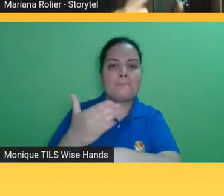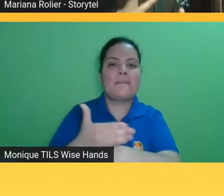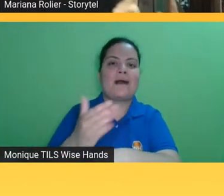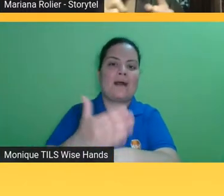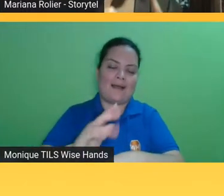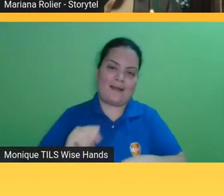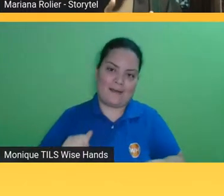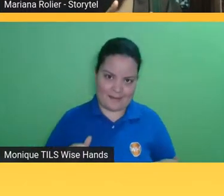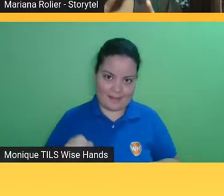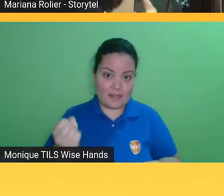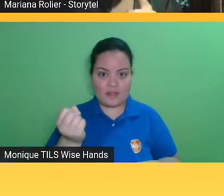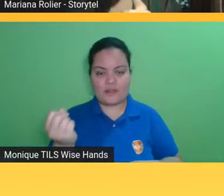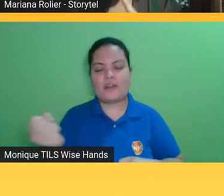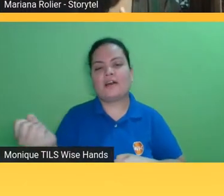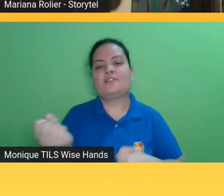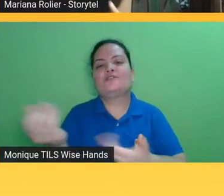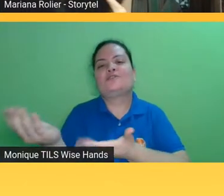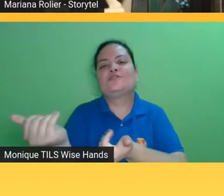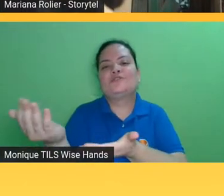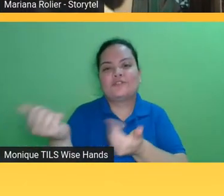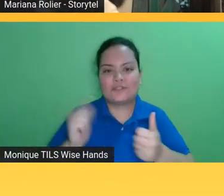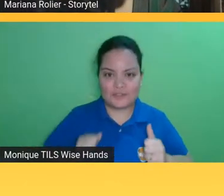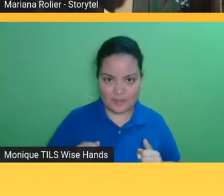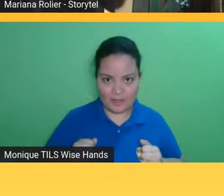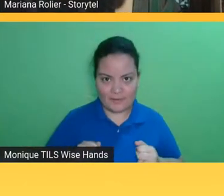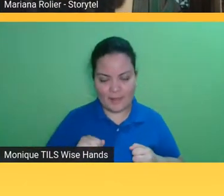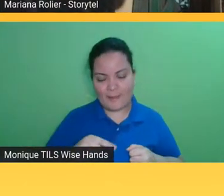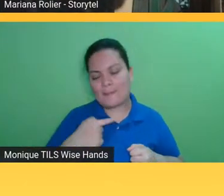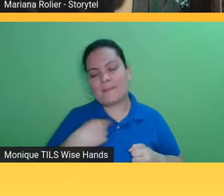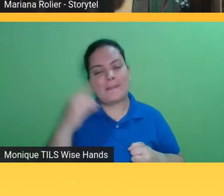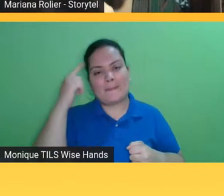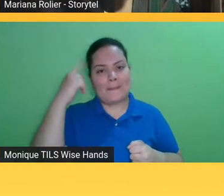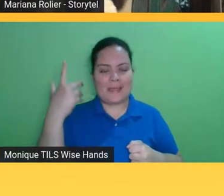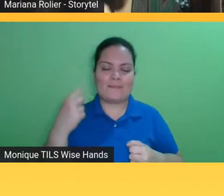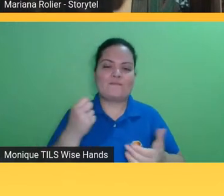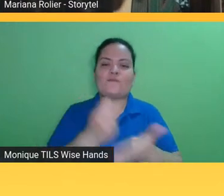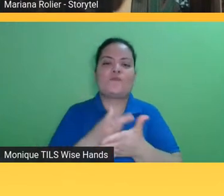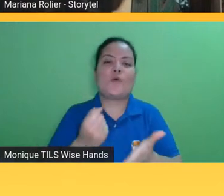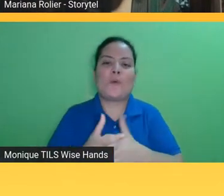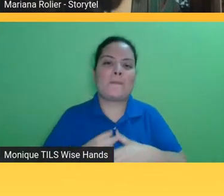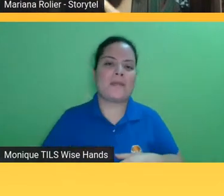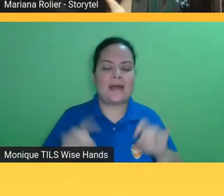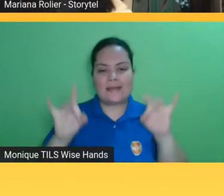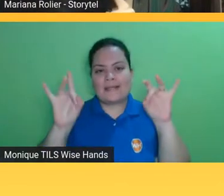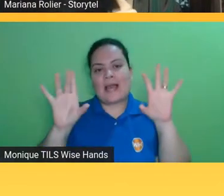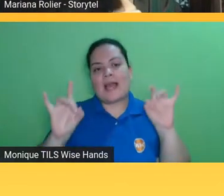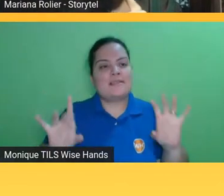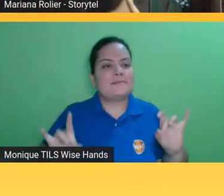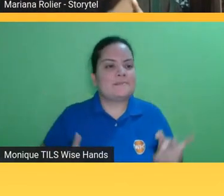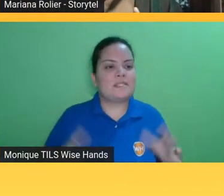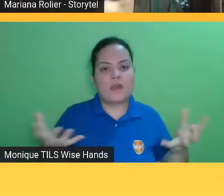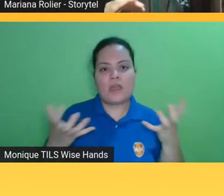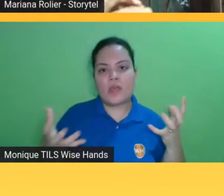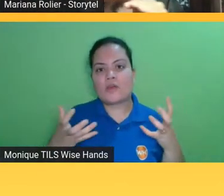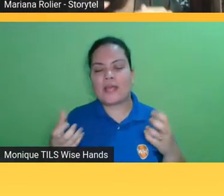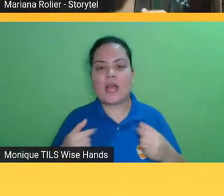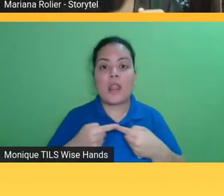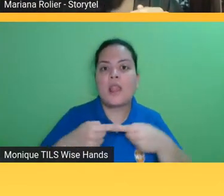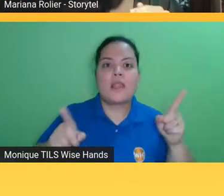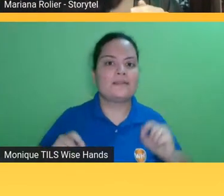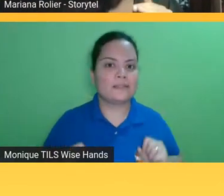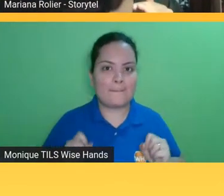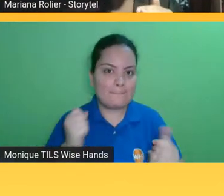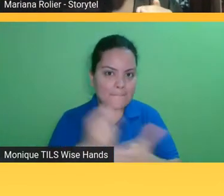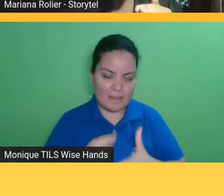essa satisfação de comprar o analógico as edições especiais isso são pras classes altas né as classes mais